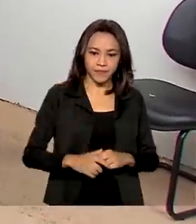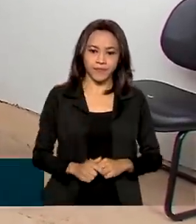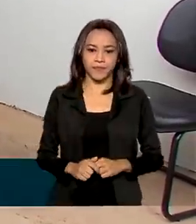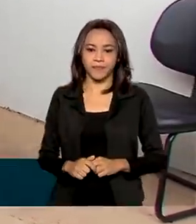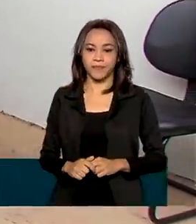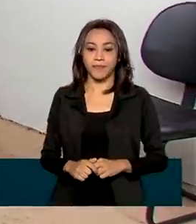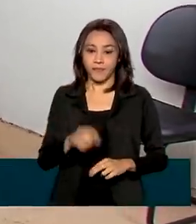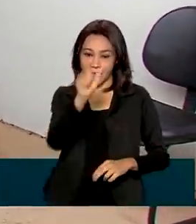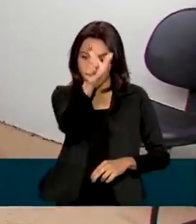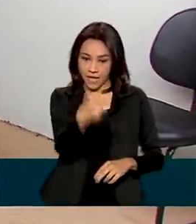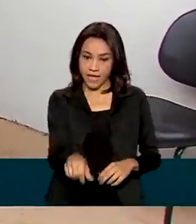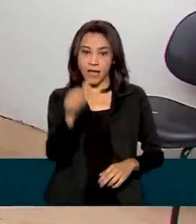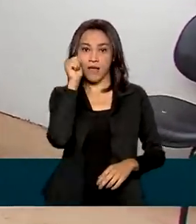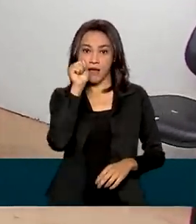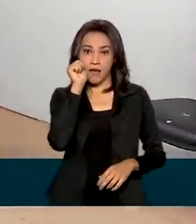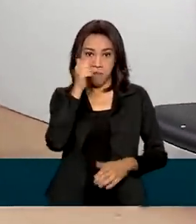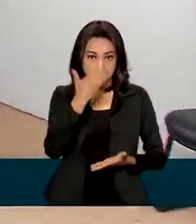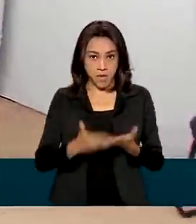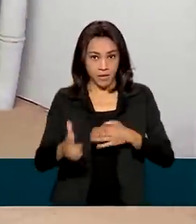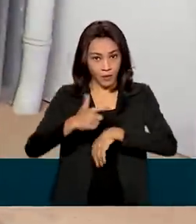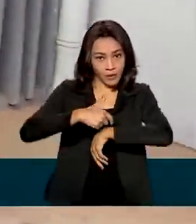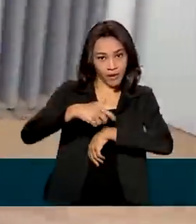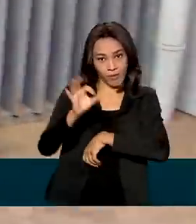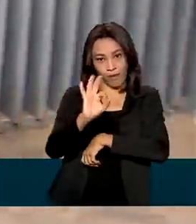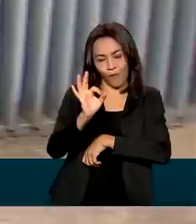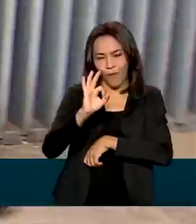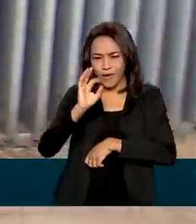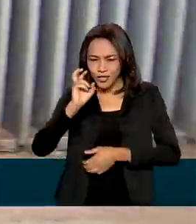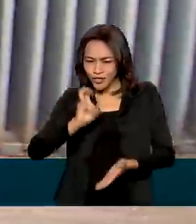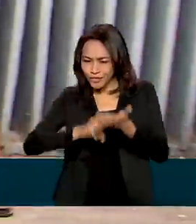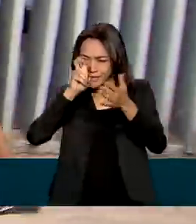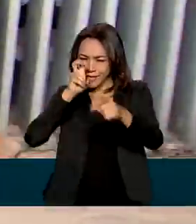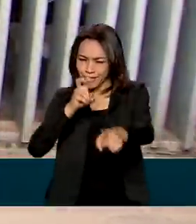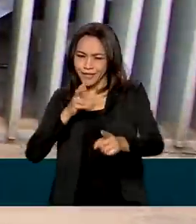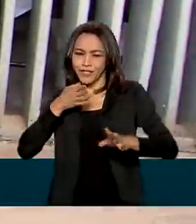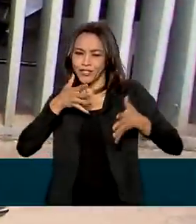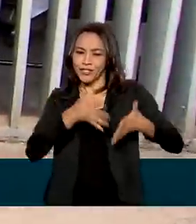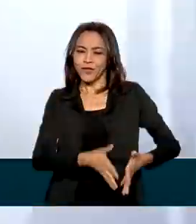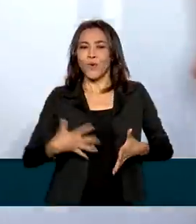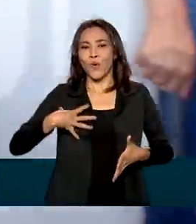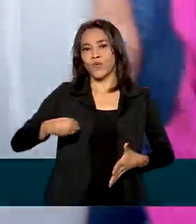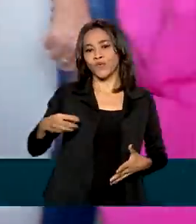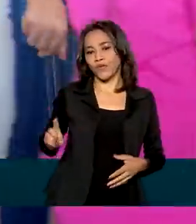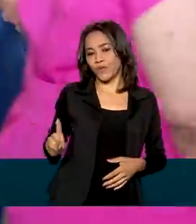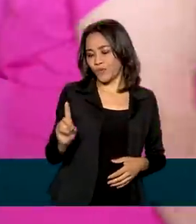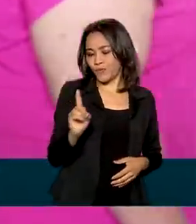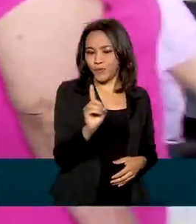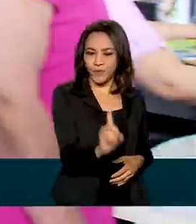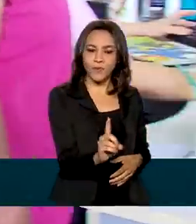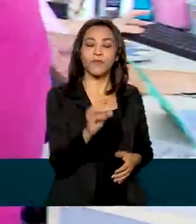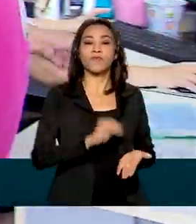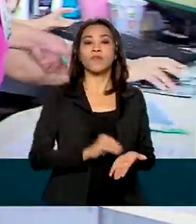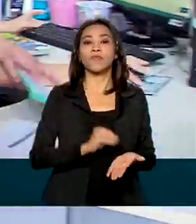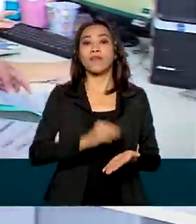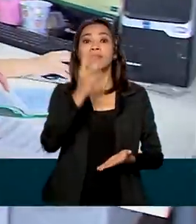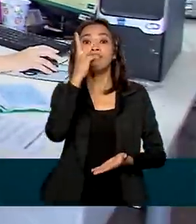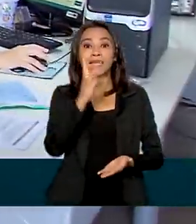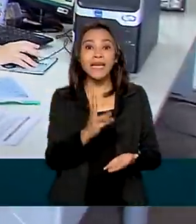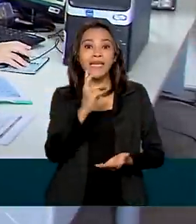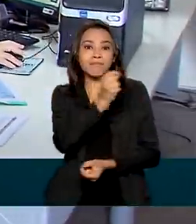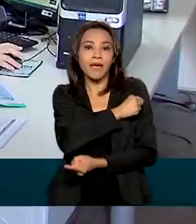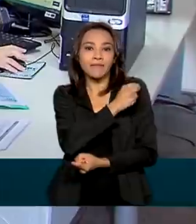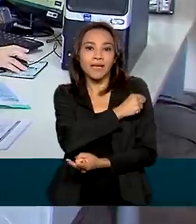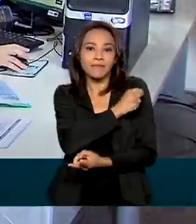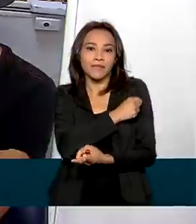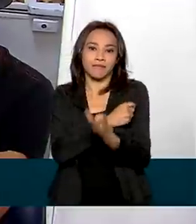A Kelly não perdeu tempo. Ainda era cedo quando chegou ao posto de saúde com o filho Marcos. Faltavam três vacinas para atualizar